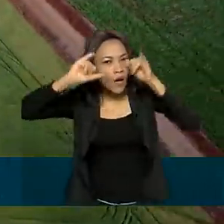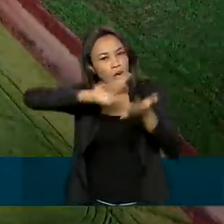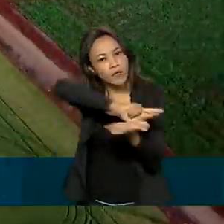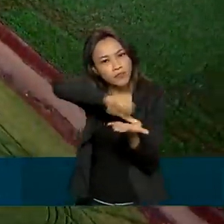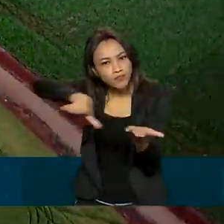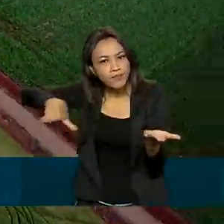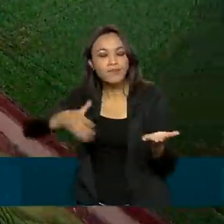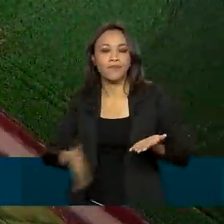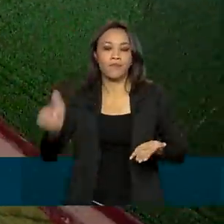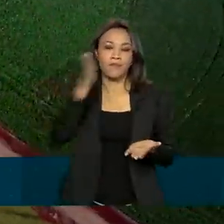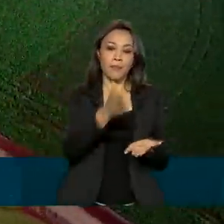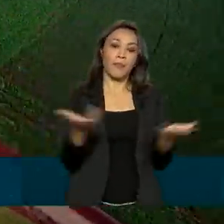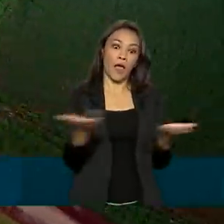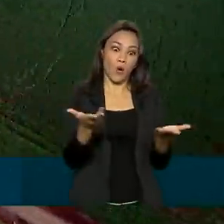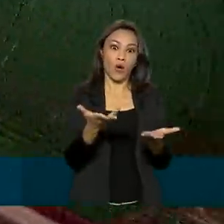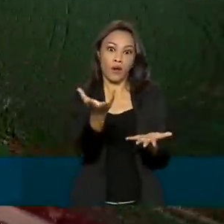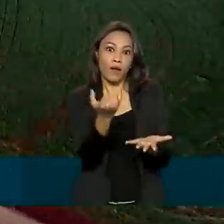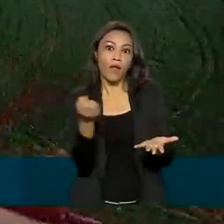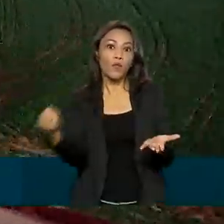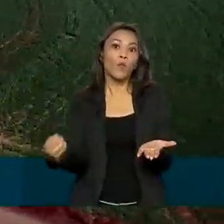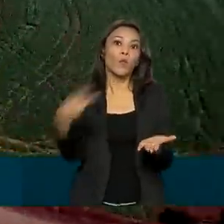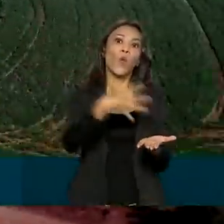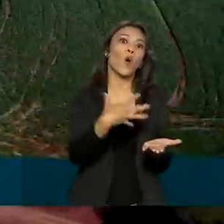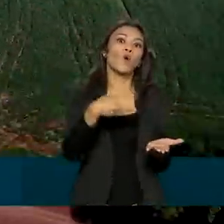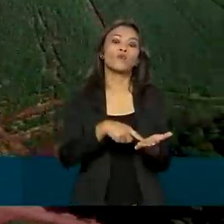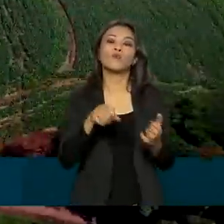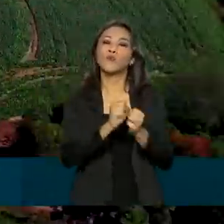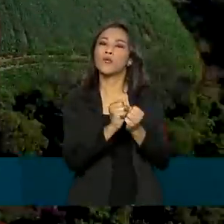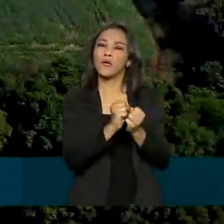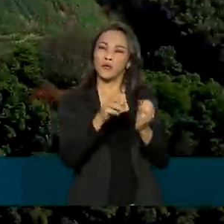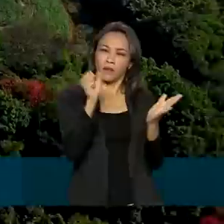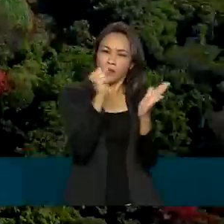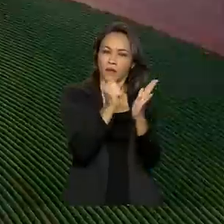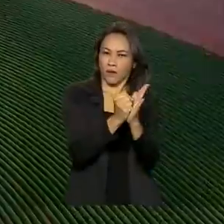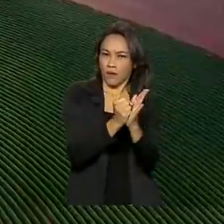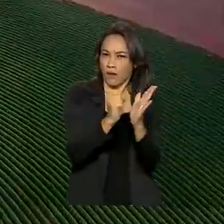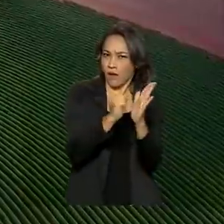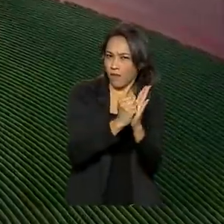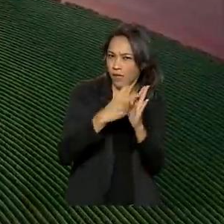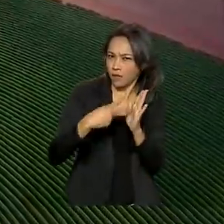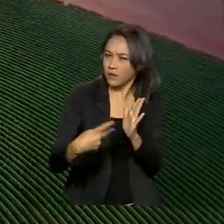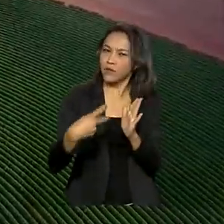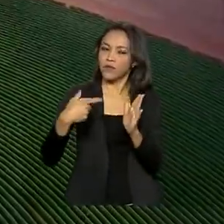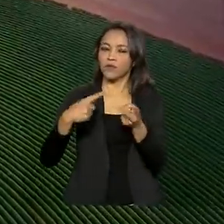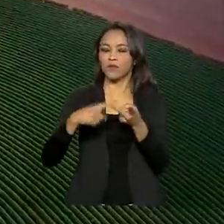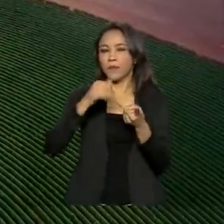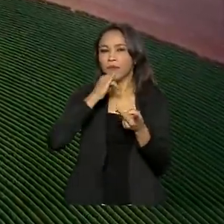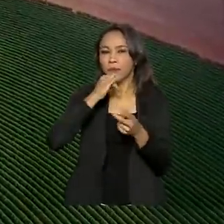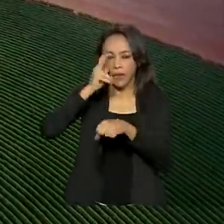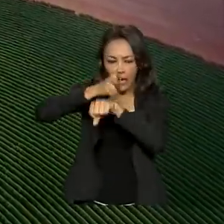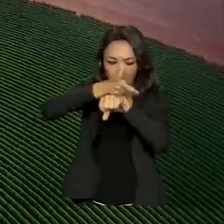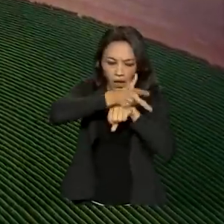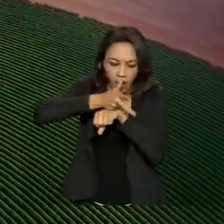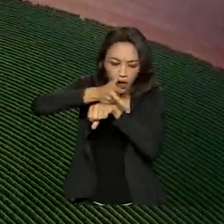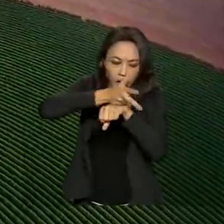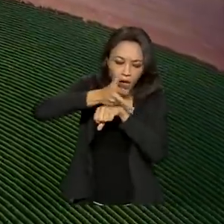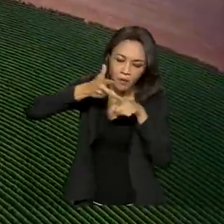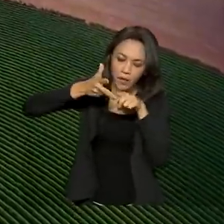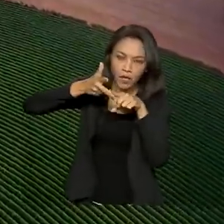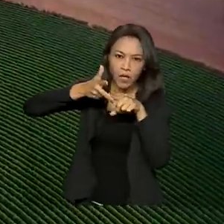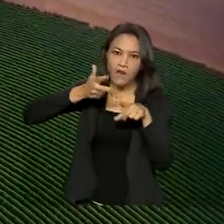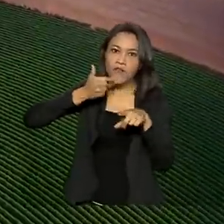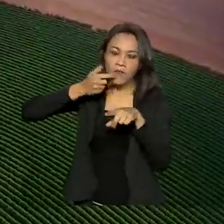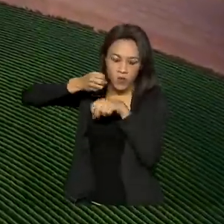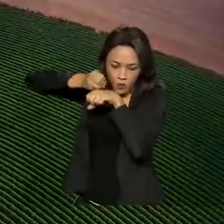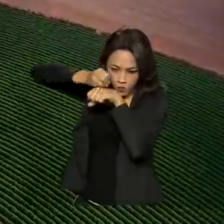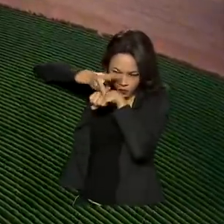planeja adquirir novos softwares para auxiliar nas medições e nos levantamentos, além de câmeras com tecnologia infravermelha